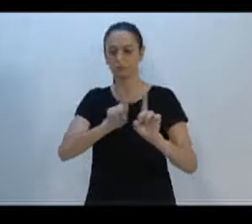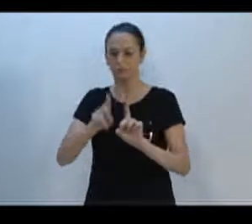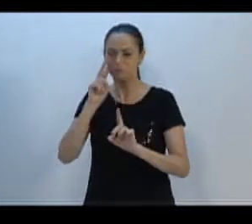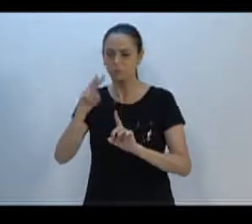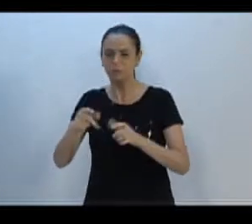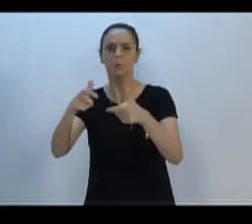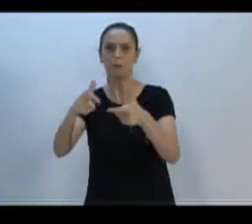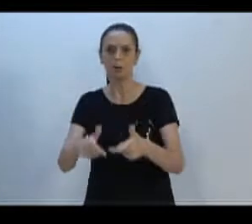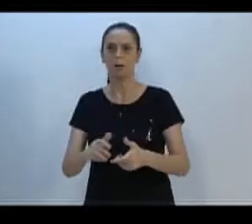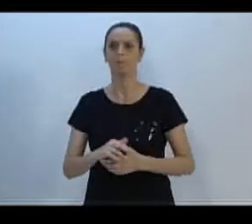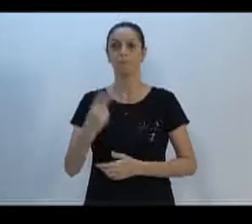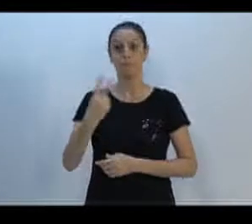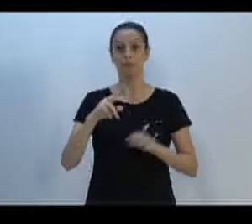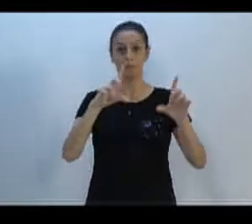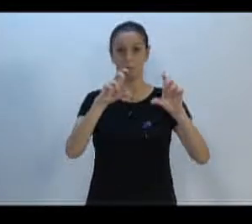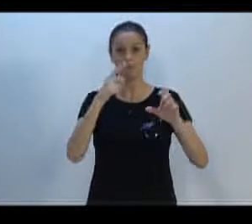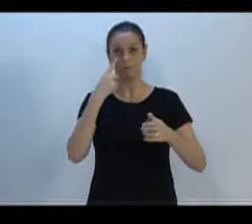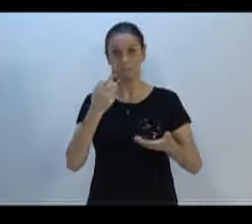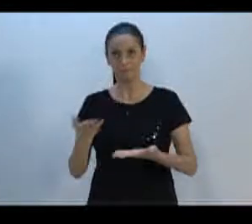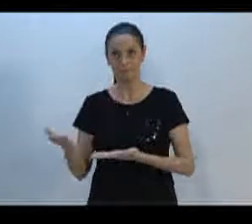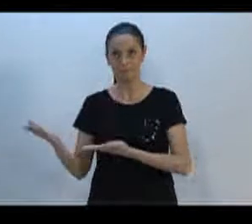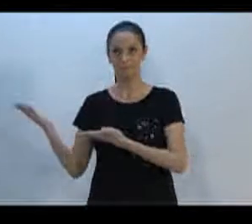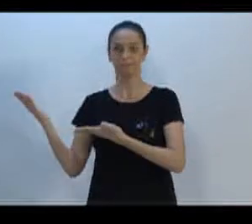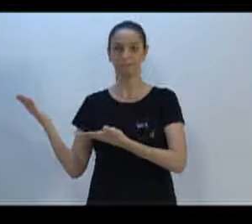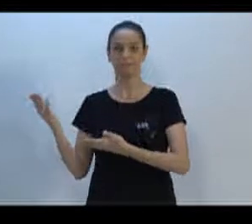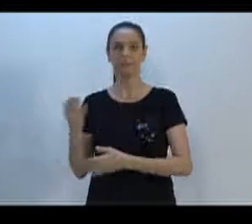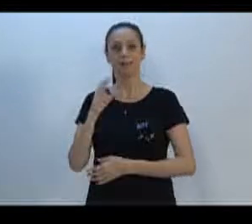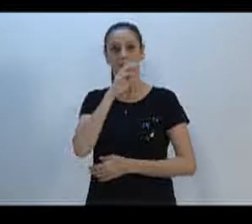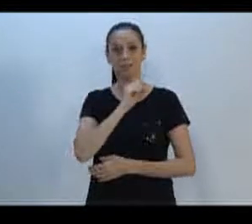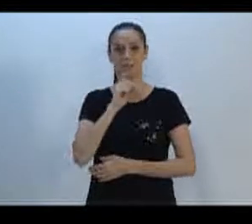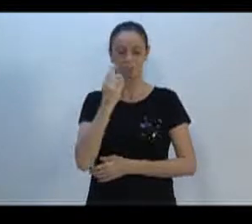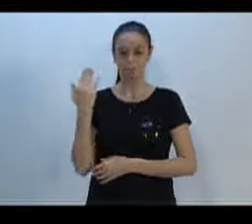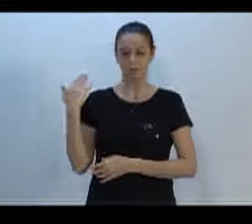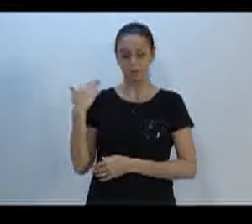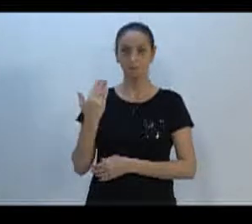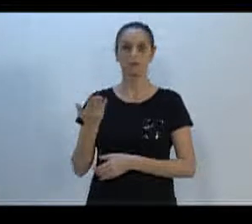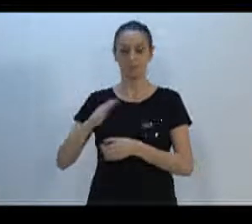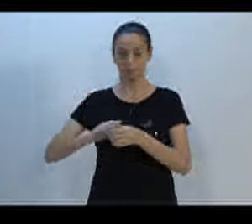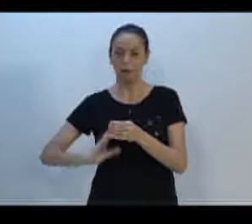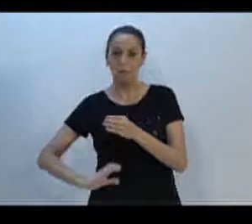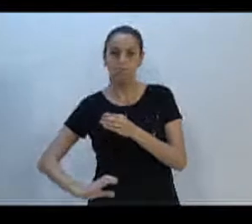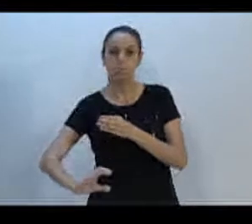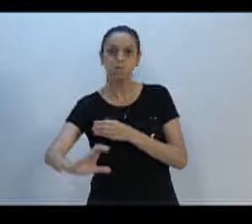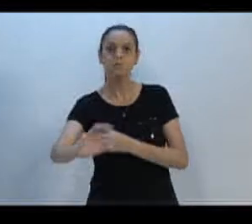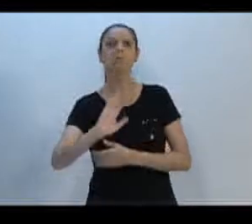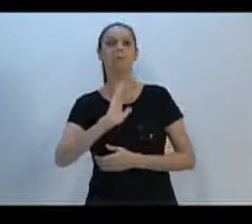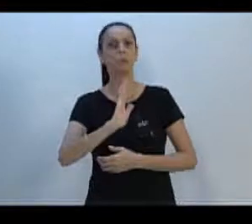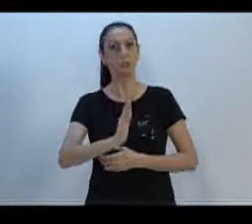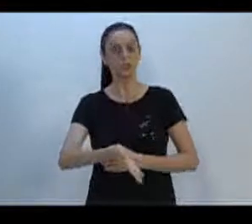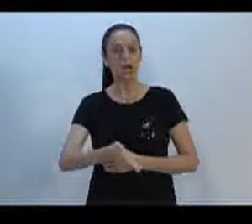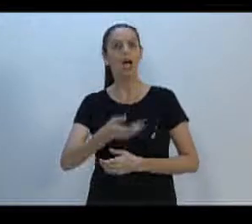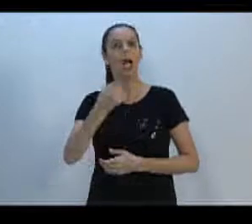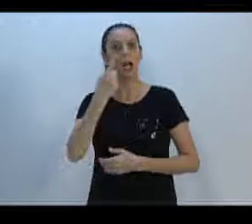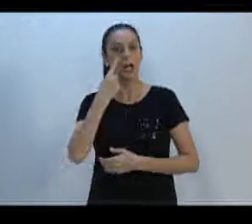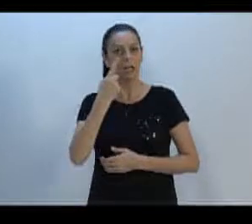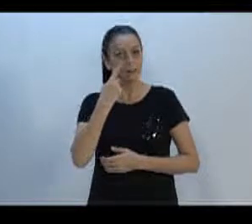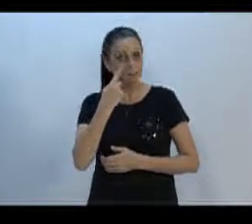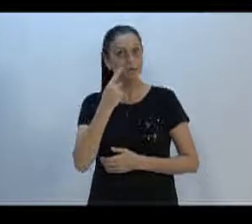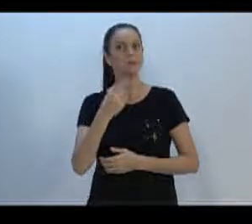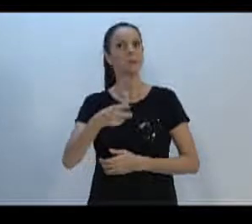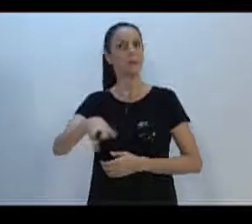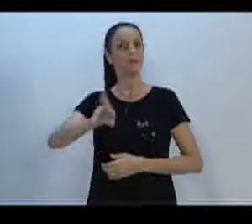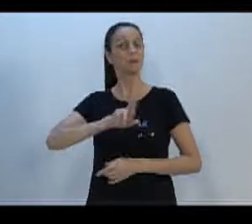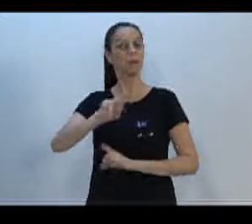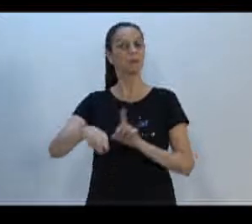foto, Ari, segundo a foto, agradeço, final de semana que passou, ela pôde fazer um teste, pode deixar ela parada ali, fazer um